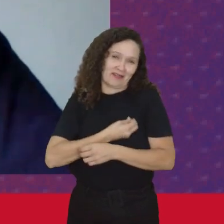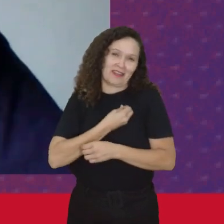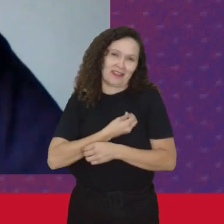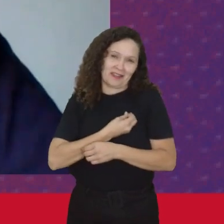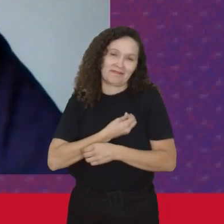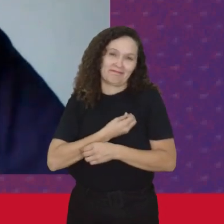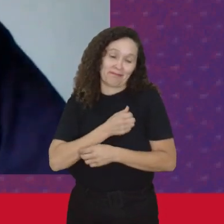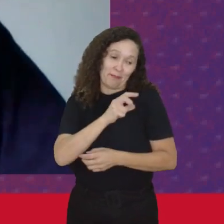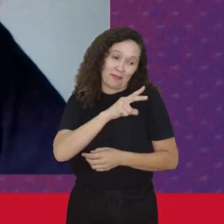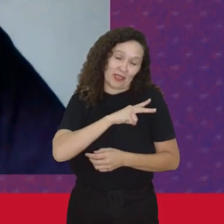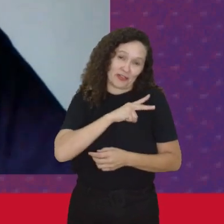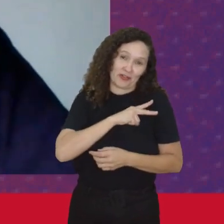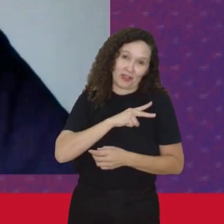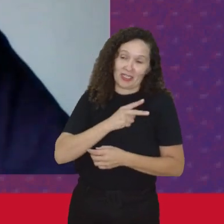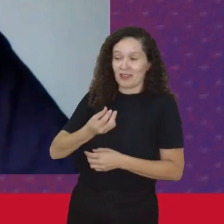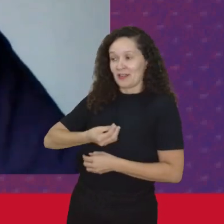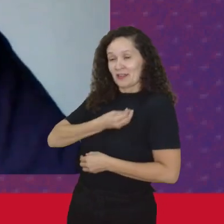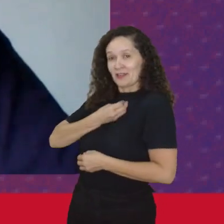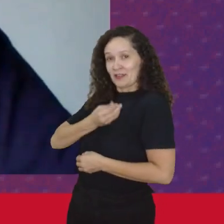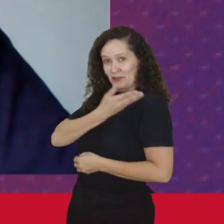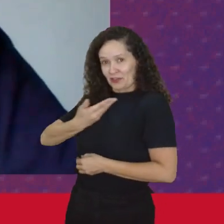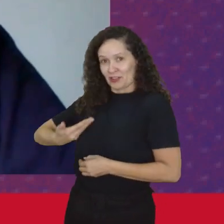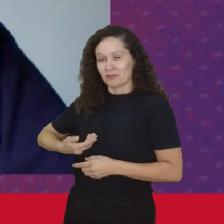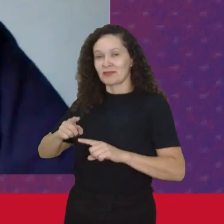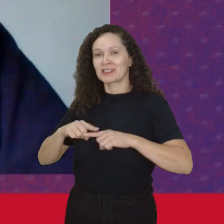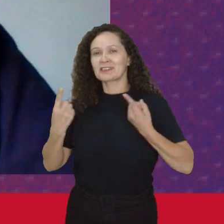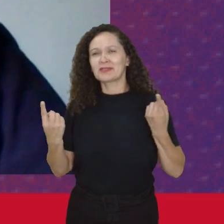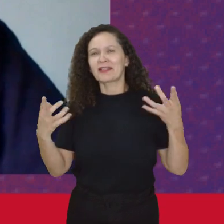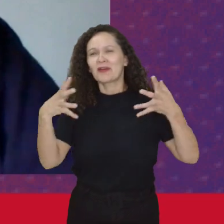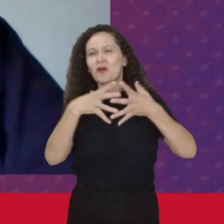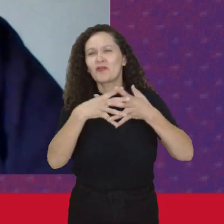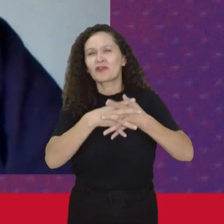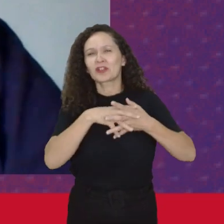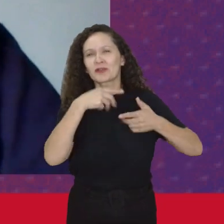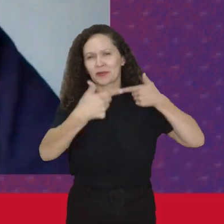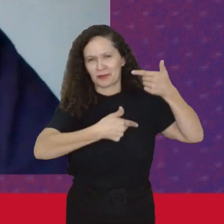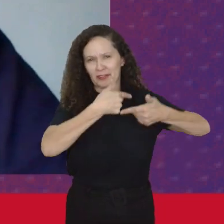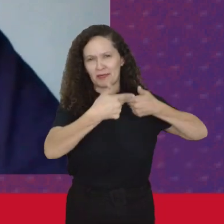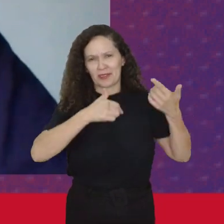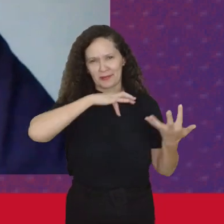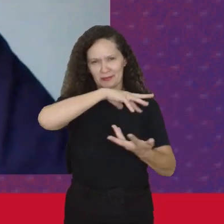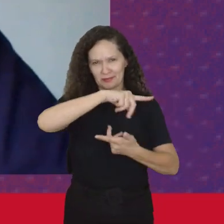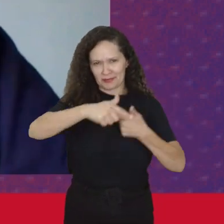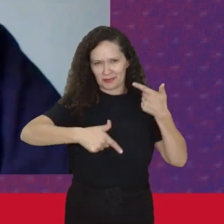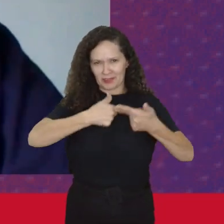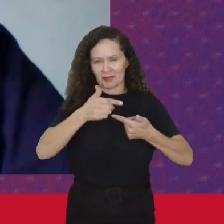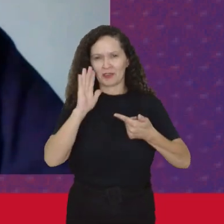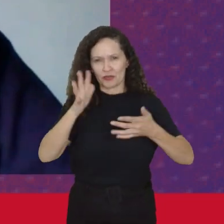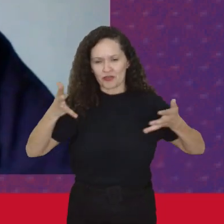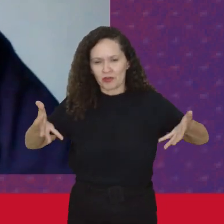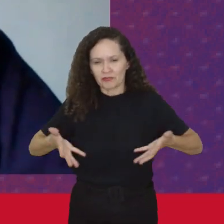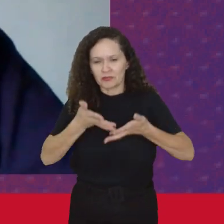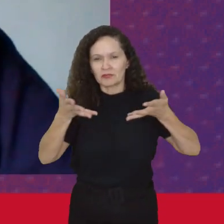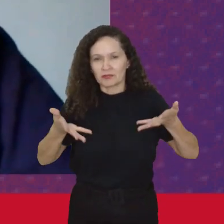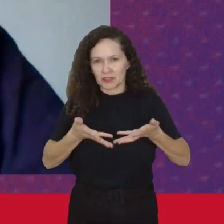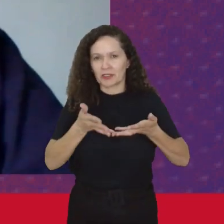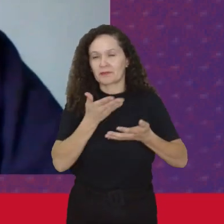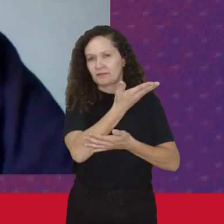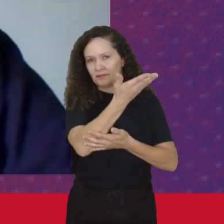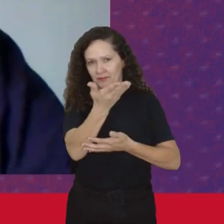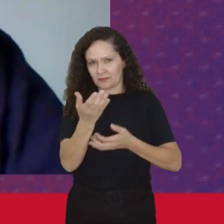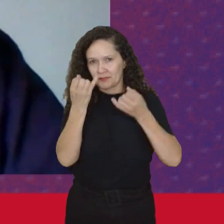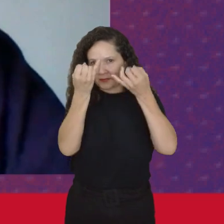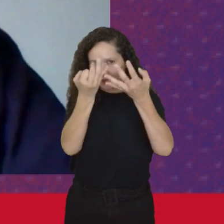Mas também As contradições Com o do trabalho E eu já Fomentei De forma Talvez não tão direta